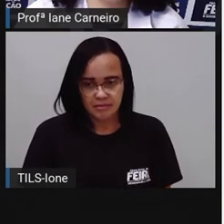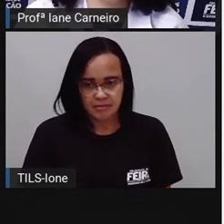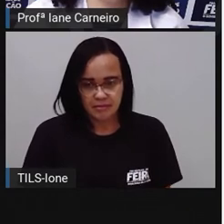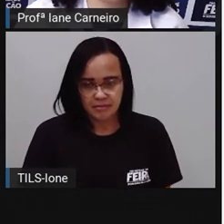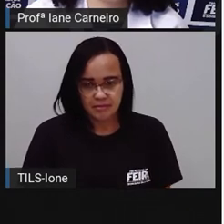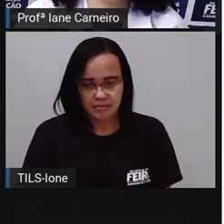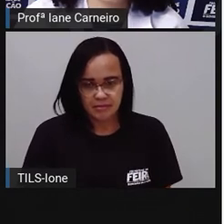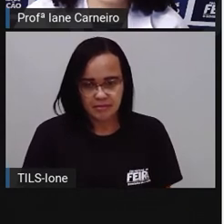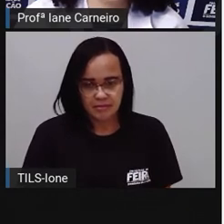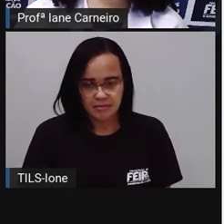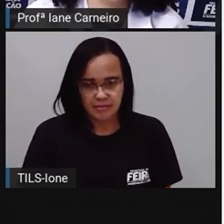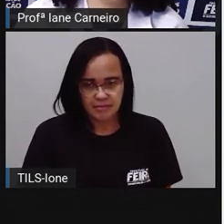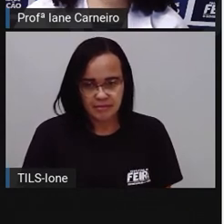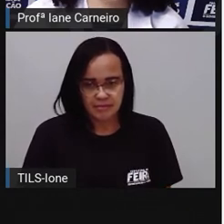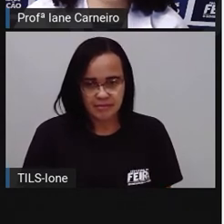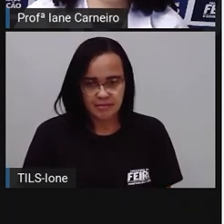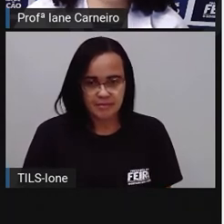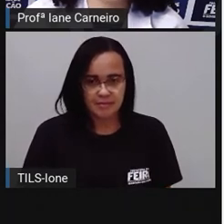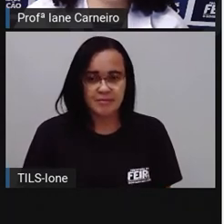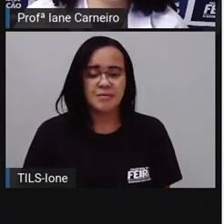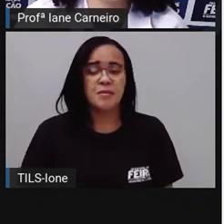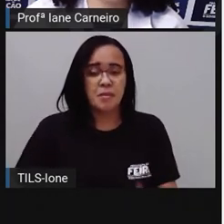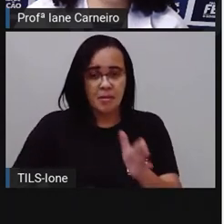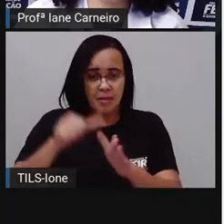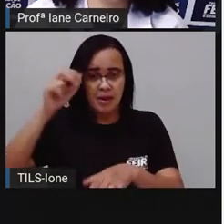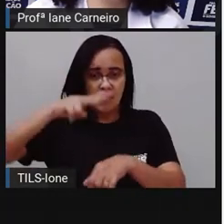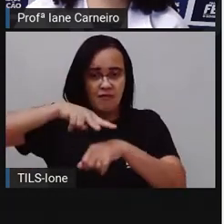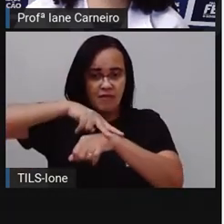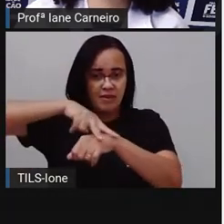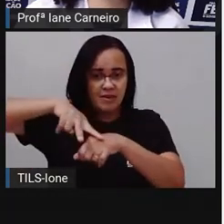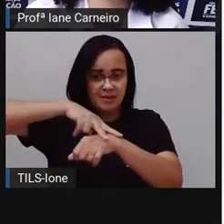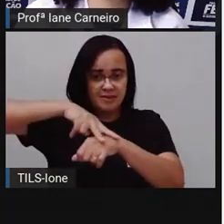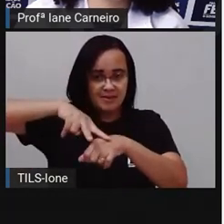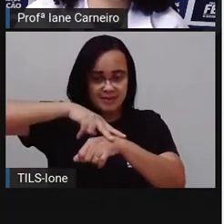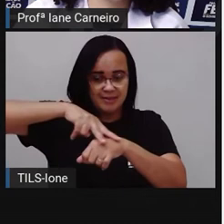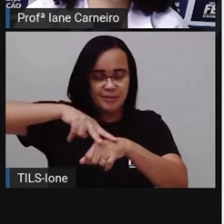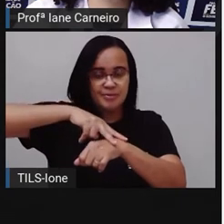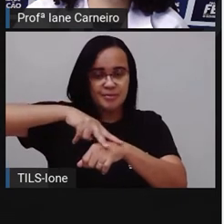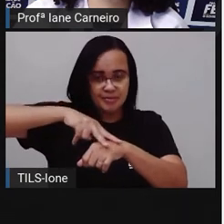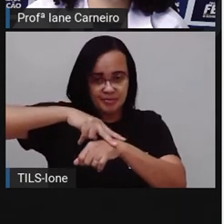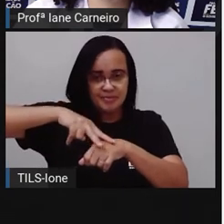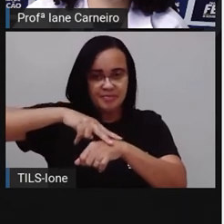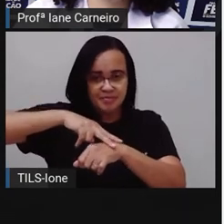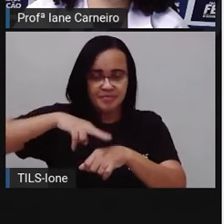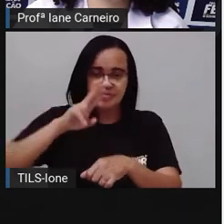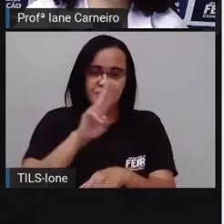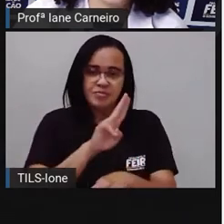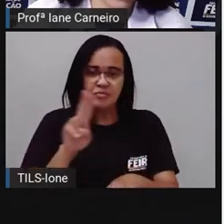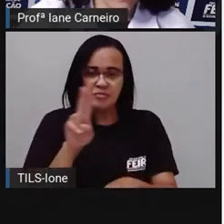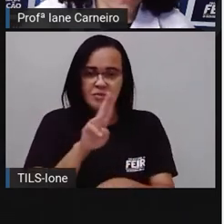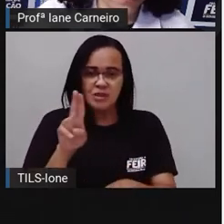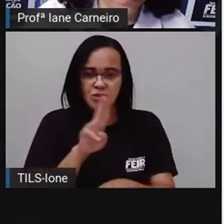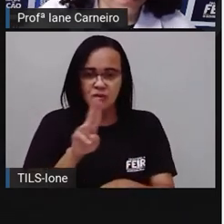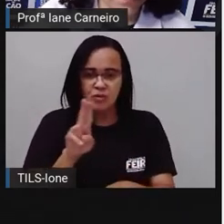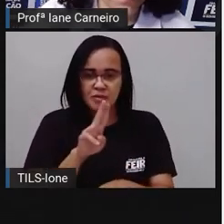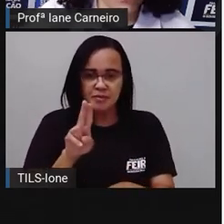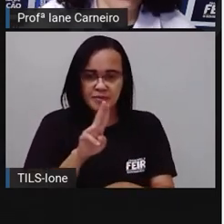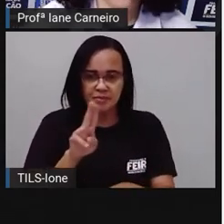verde, ó, a gente vem aqui pequenininho, e aí a prova vai colocar aqui o nome, ó, verde.